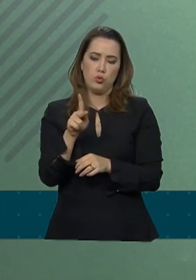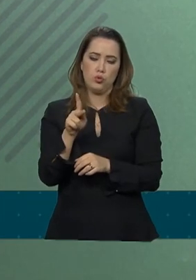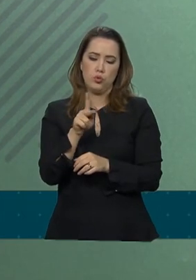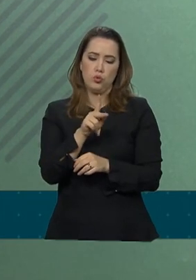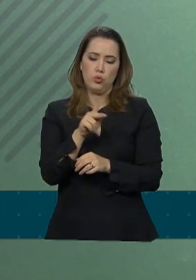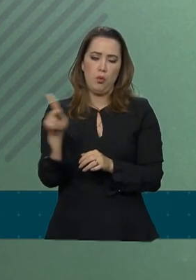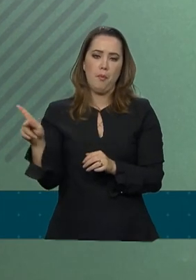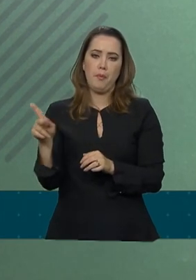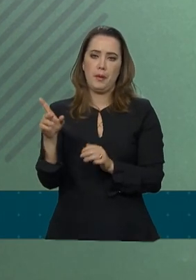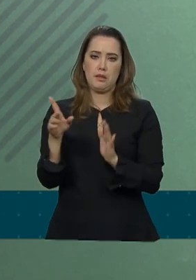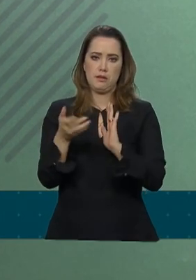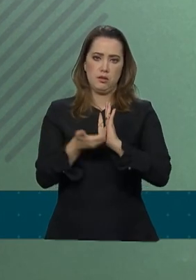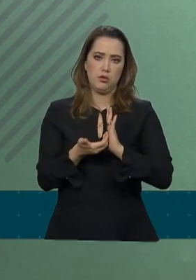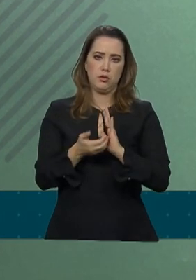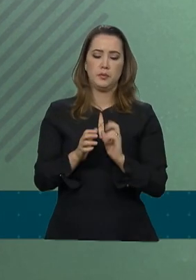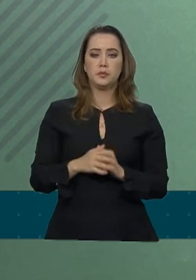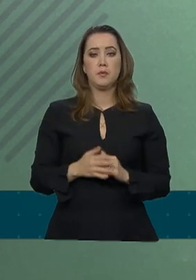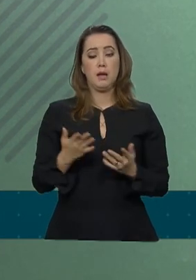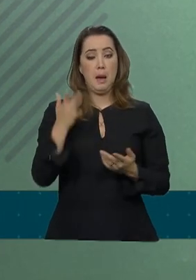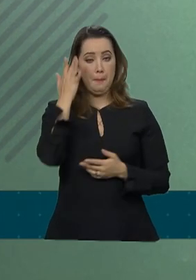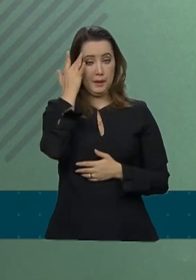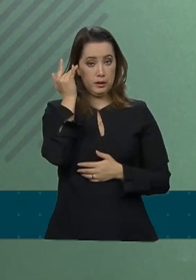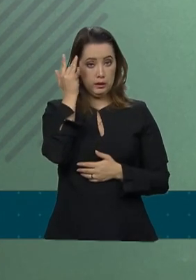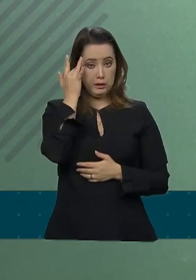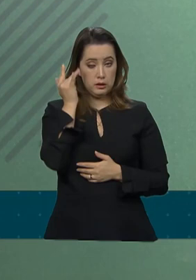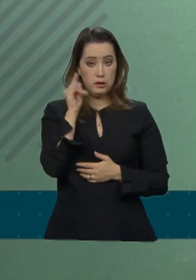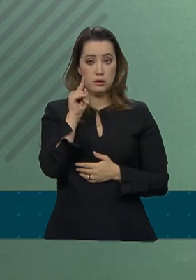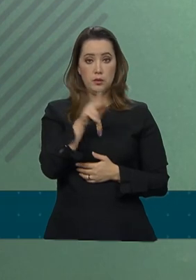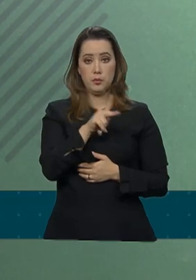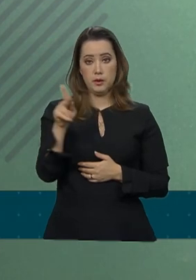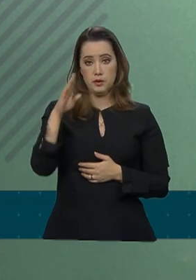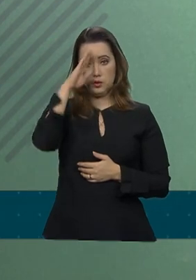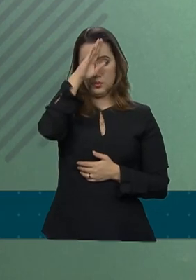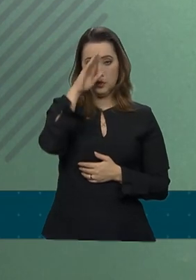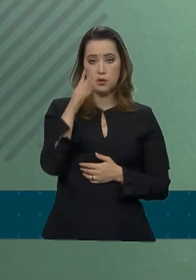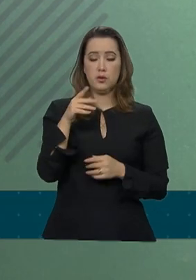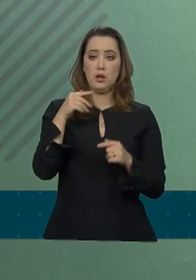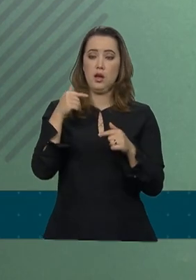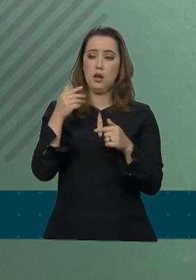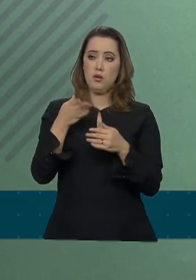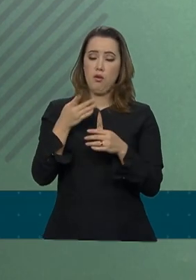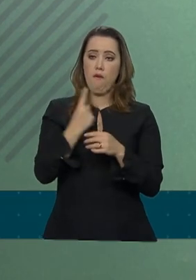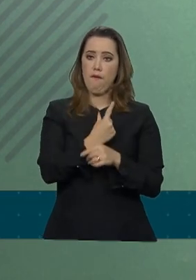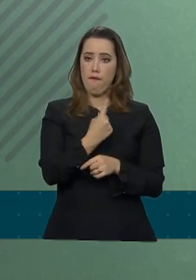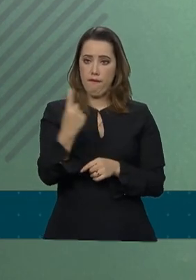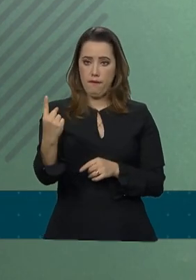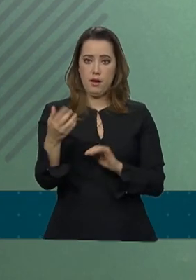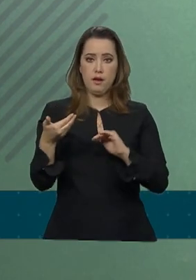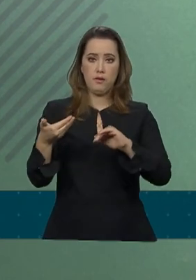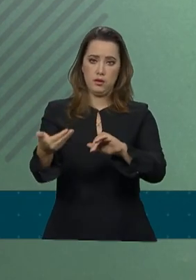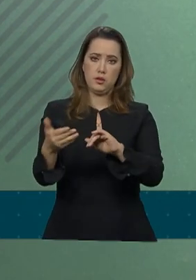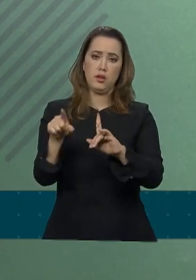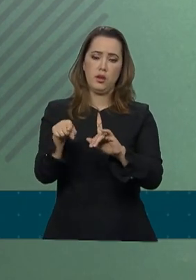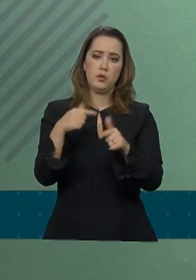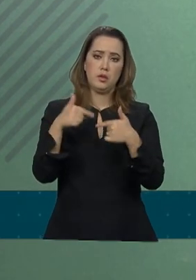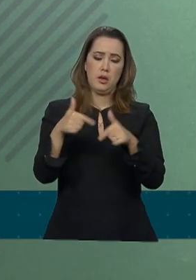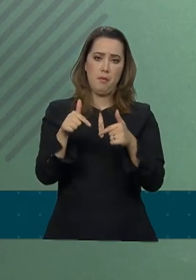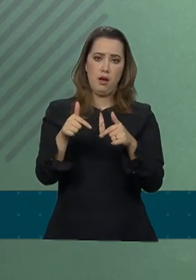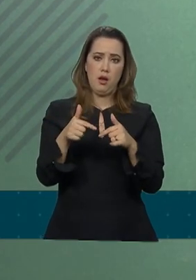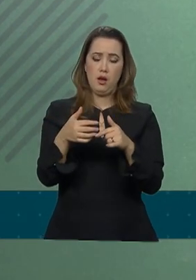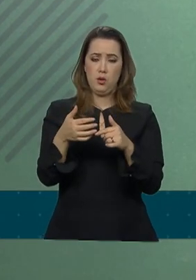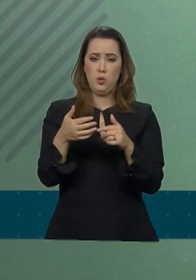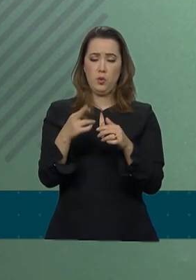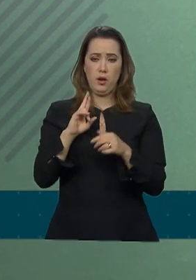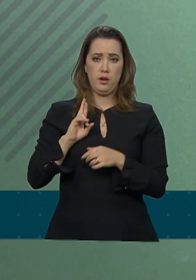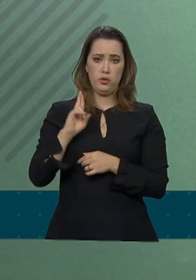A passagem pelo presidente por aquela casa amanhã está relacionada a uma outra atividade, que uma atividade religiosa, logo no início da manhã.